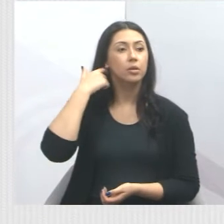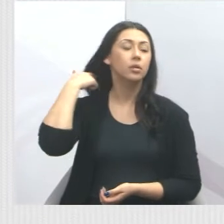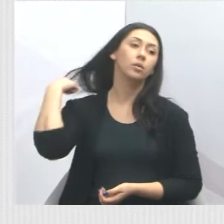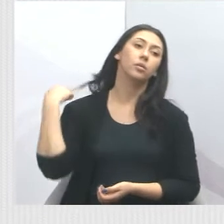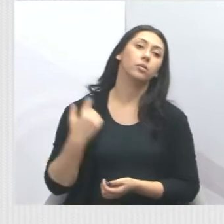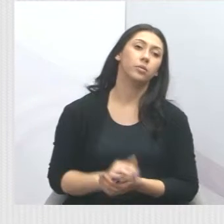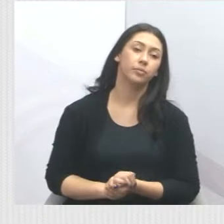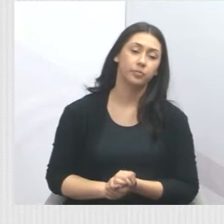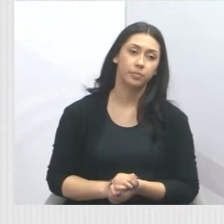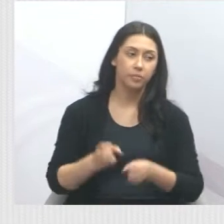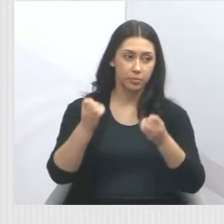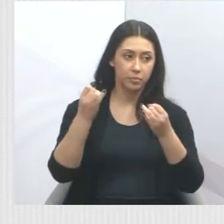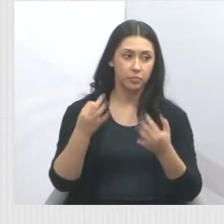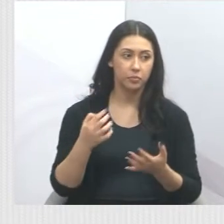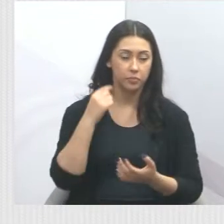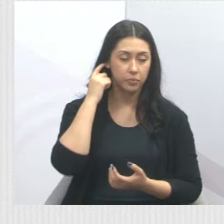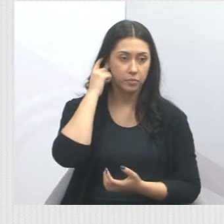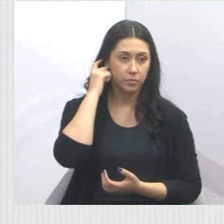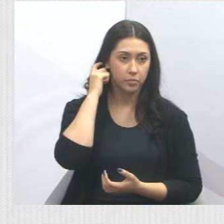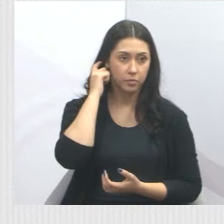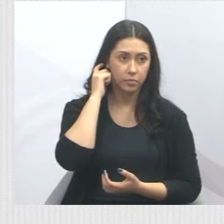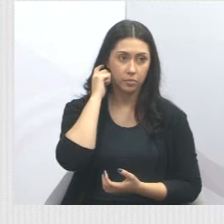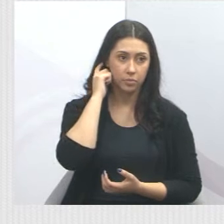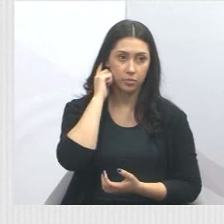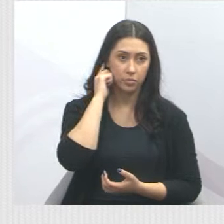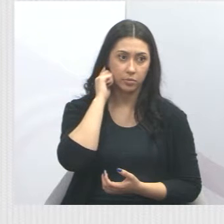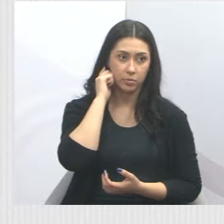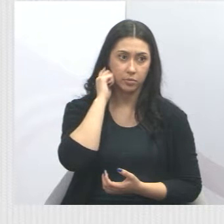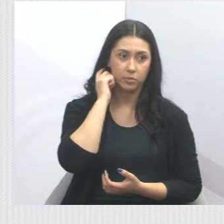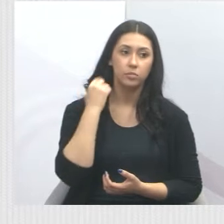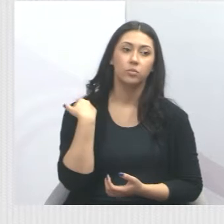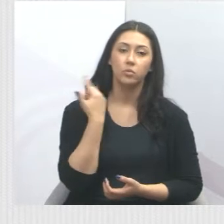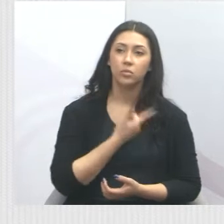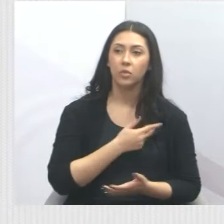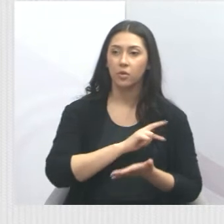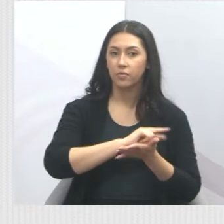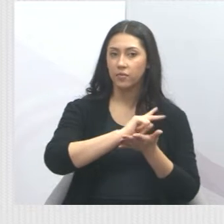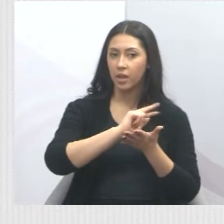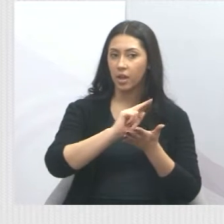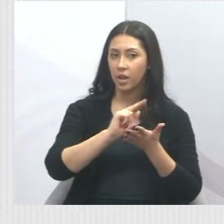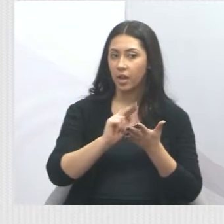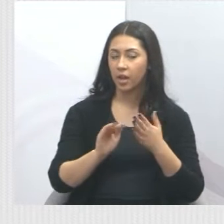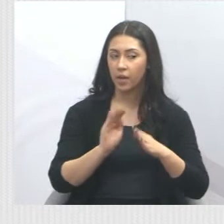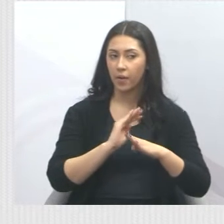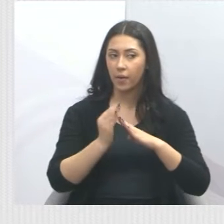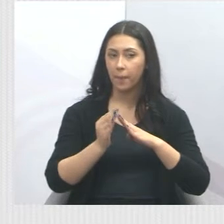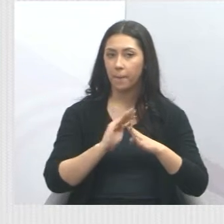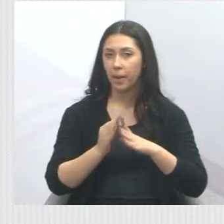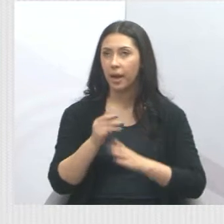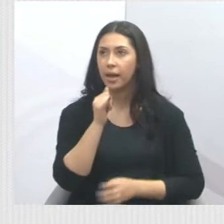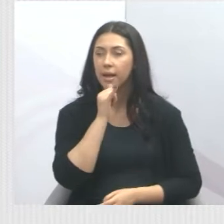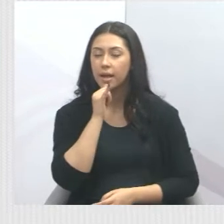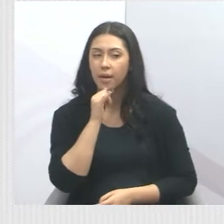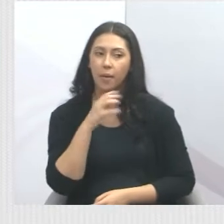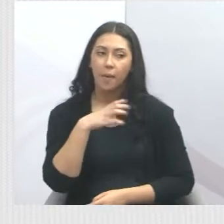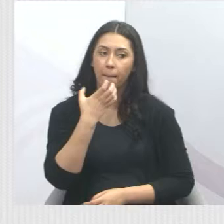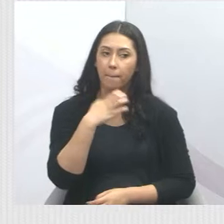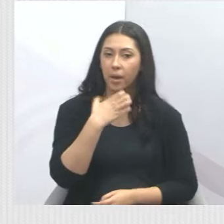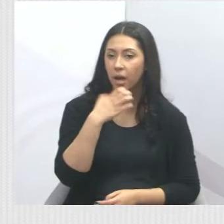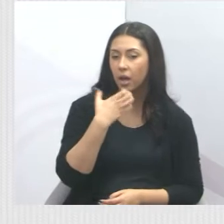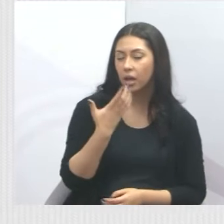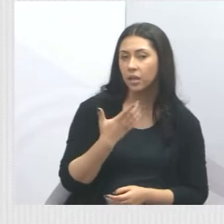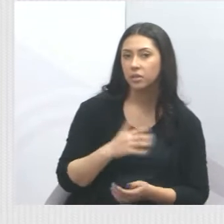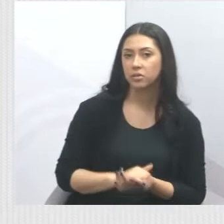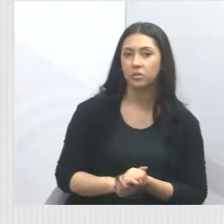fazer essa prestação de contas. Nós estivemos lá no Jardim das Indústrias, no Jardim Paraíba, na região